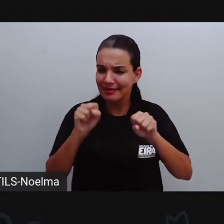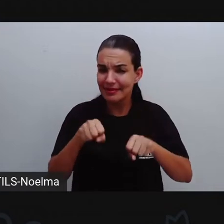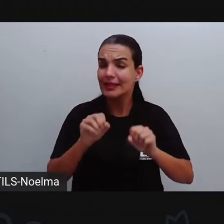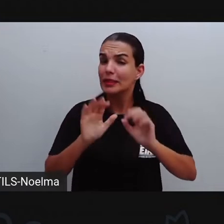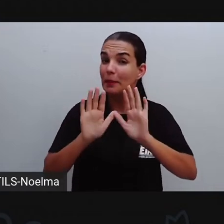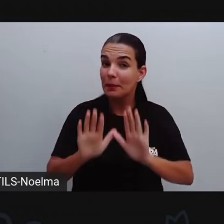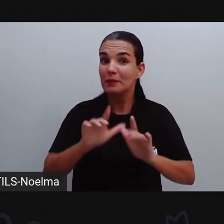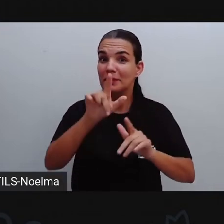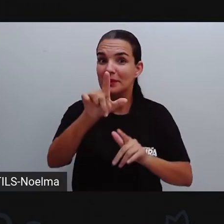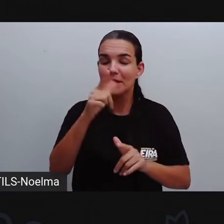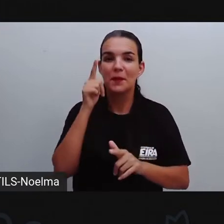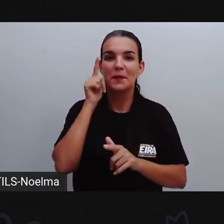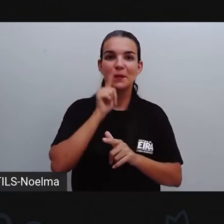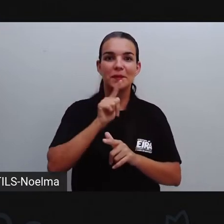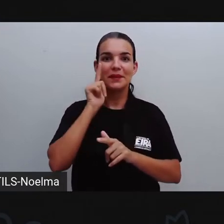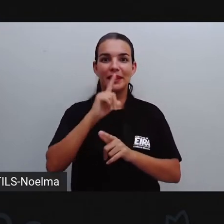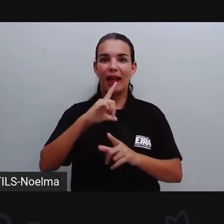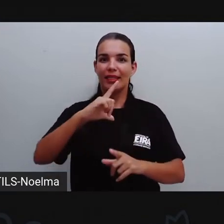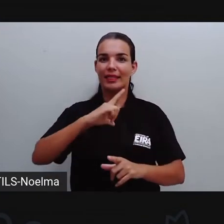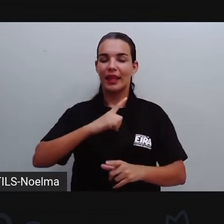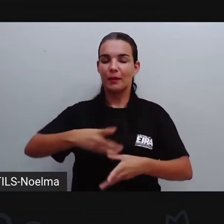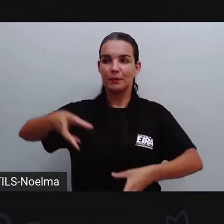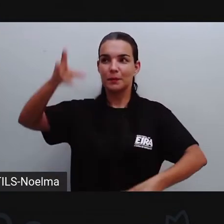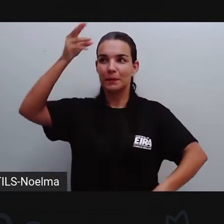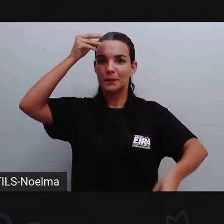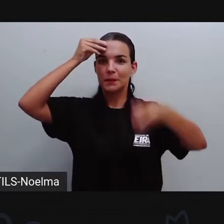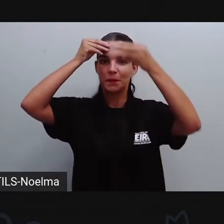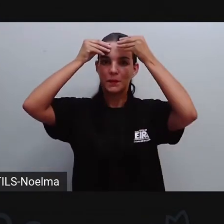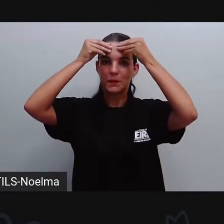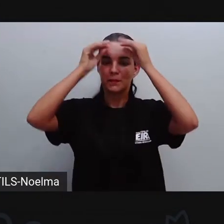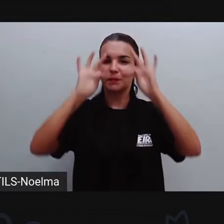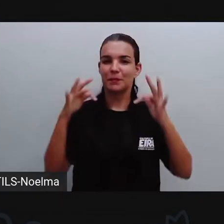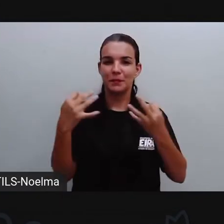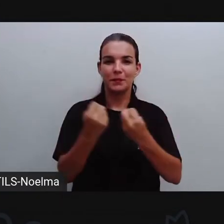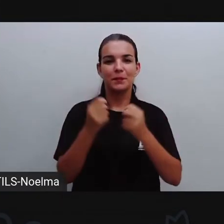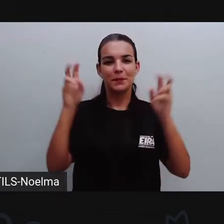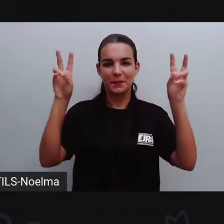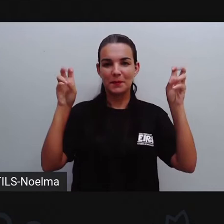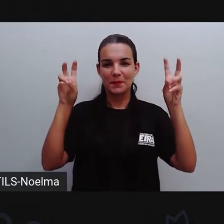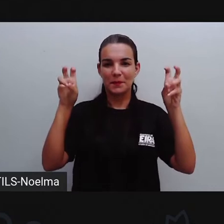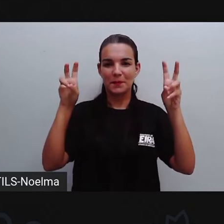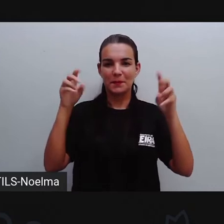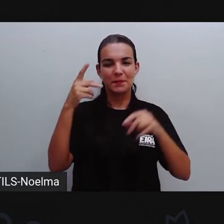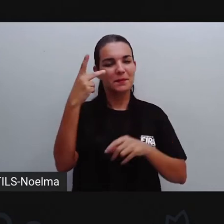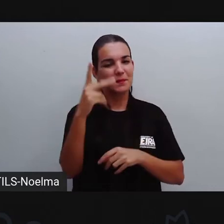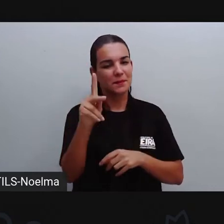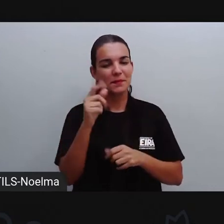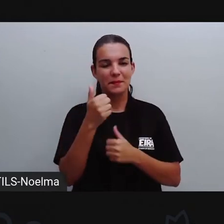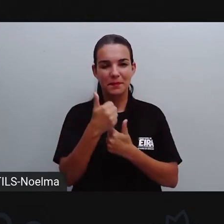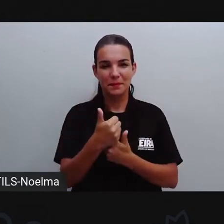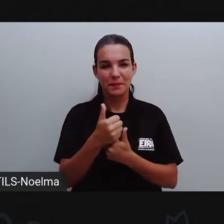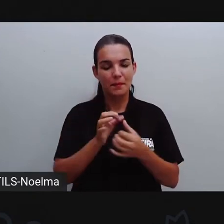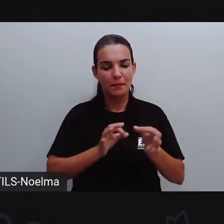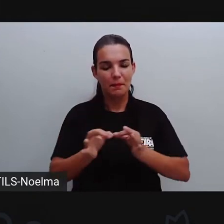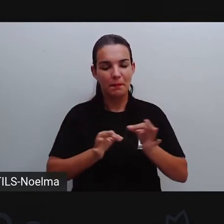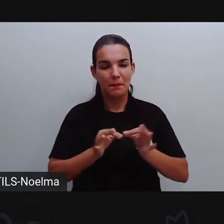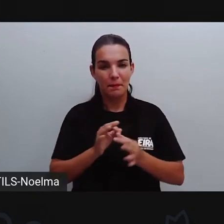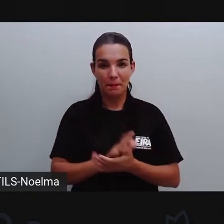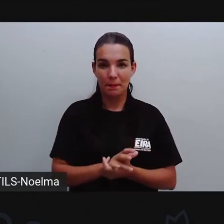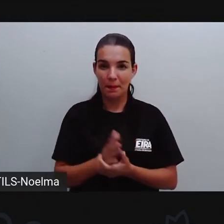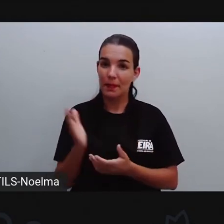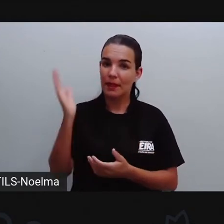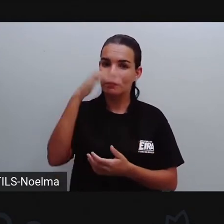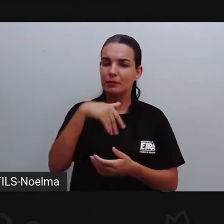aí te alcançar e fazer com que você compreenda aí os conteúdos preparados especialmente para você. Então vamos lá